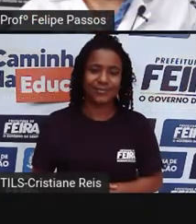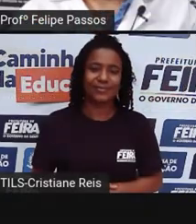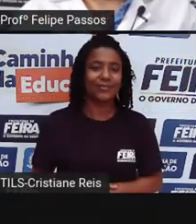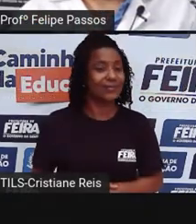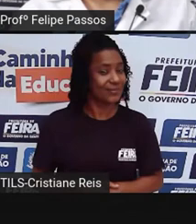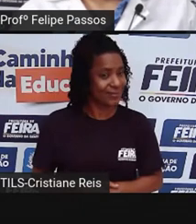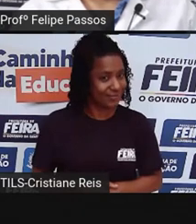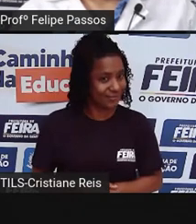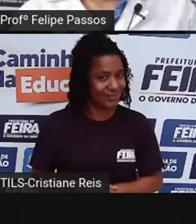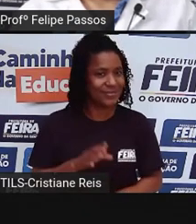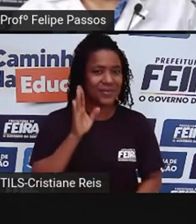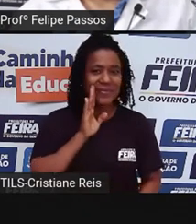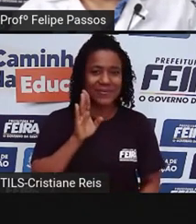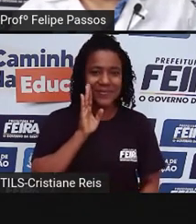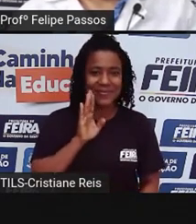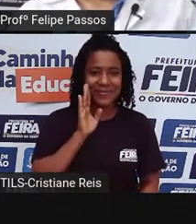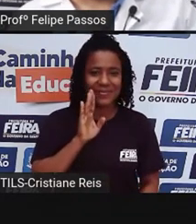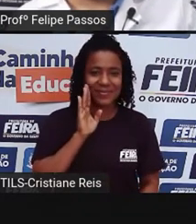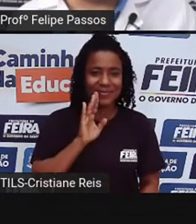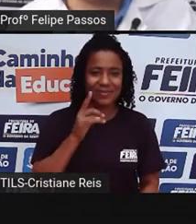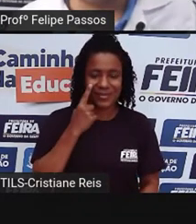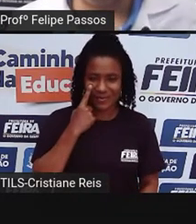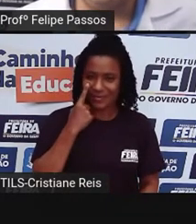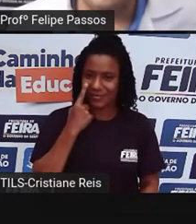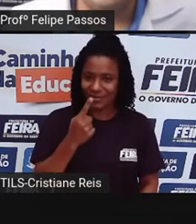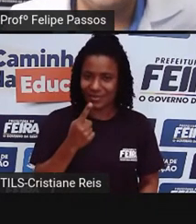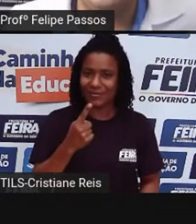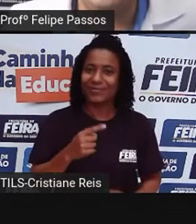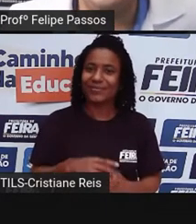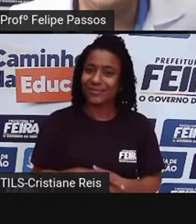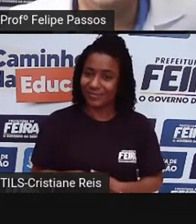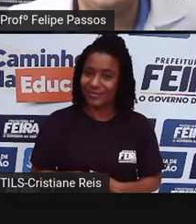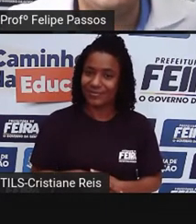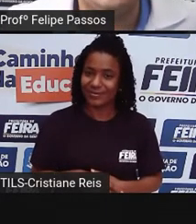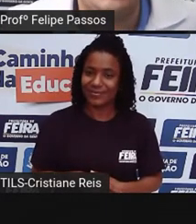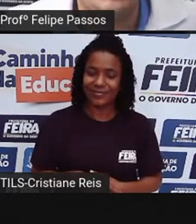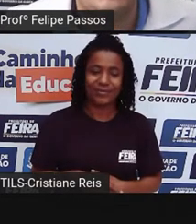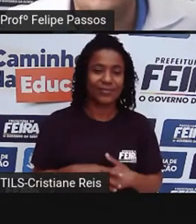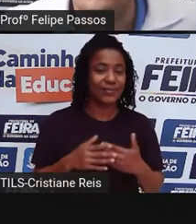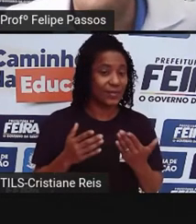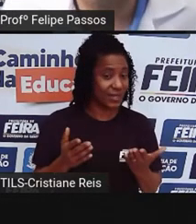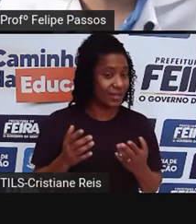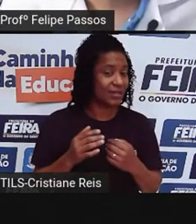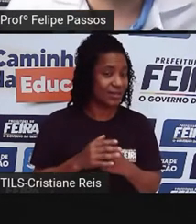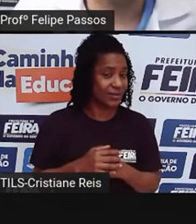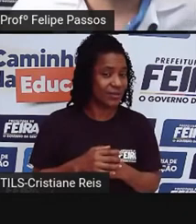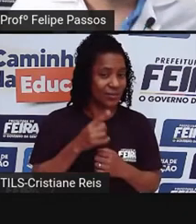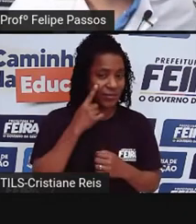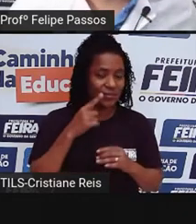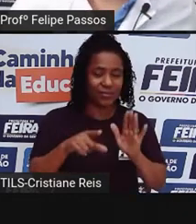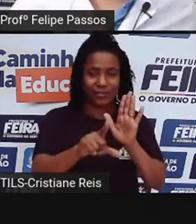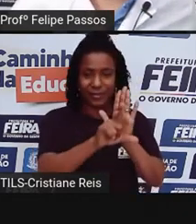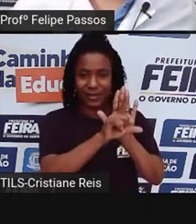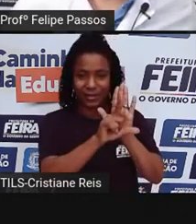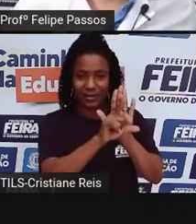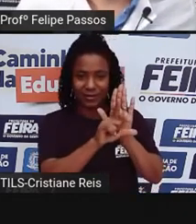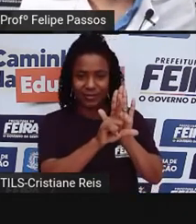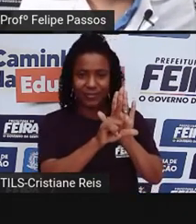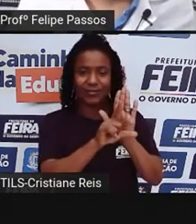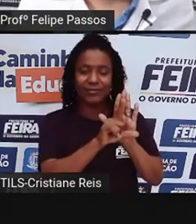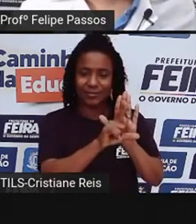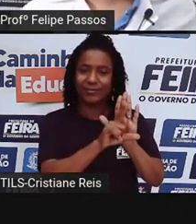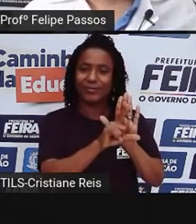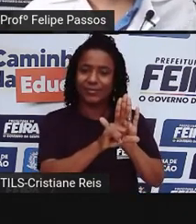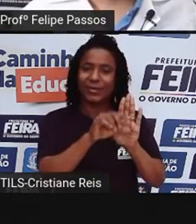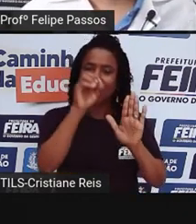Beleza! E aí, quando essas leis, essa sinalização, quando isso não é obedecido,